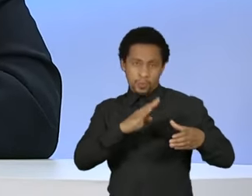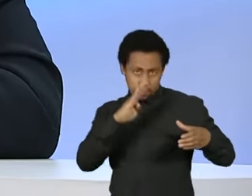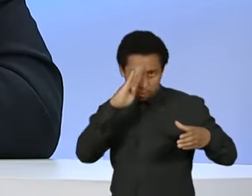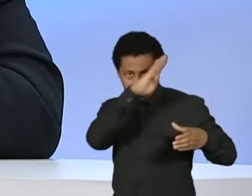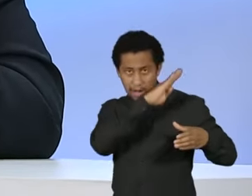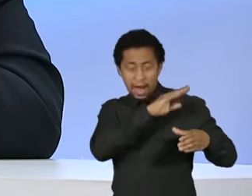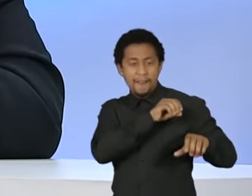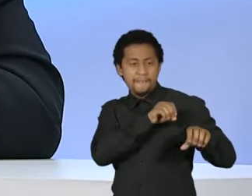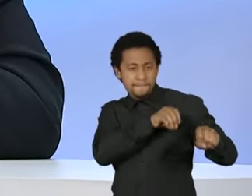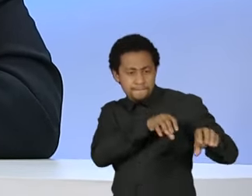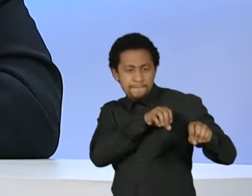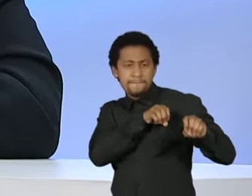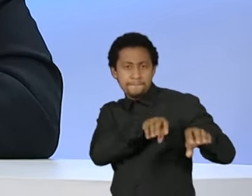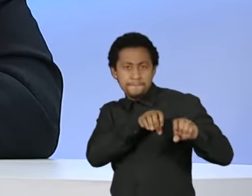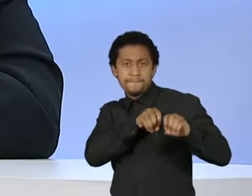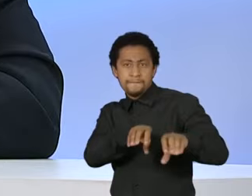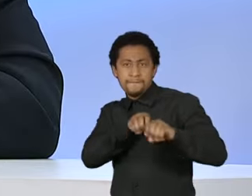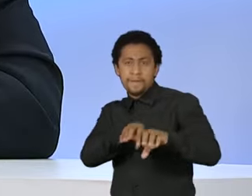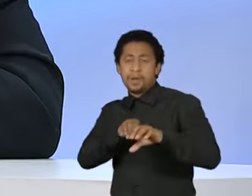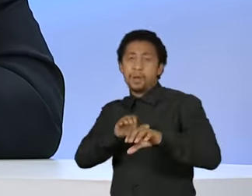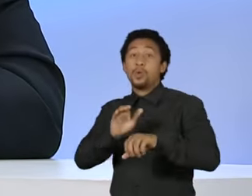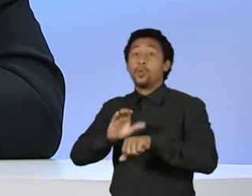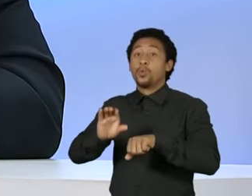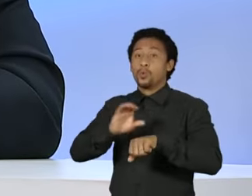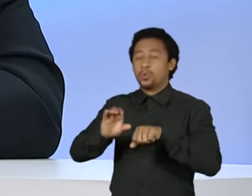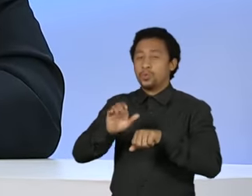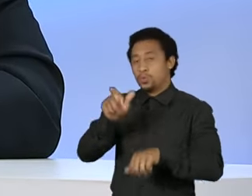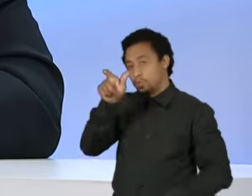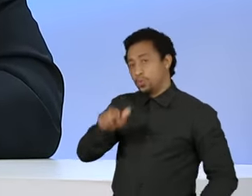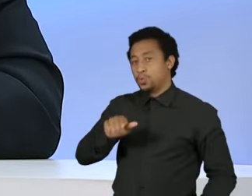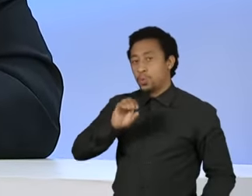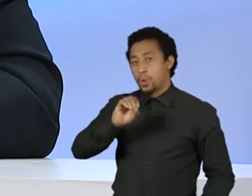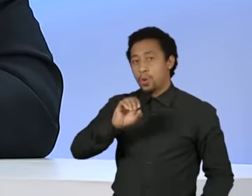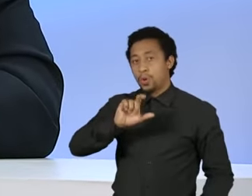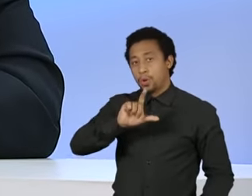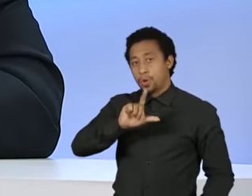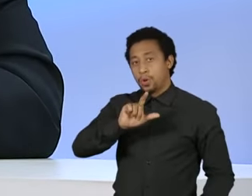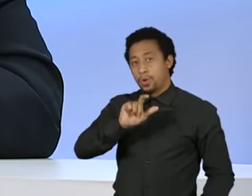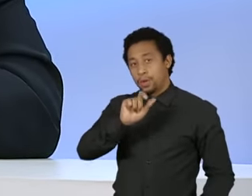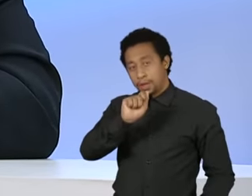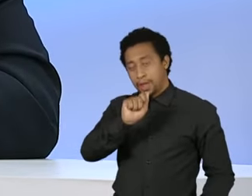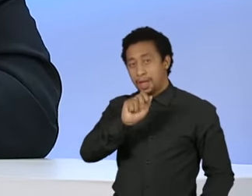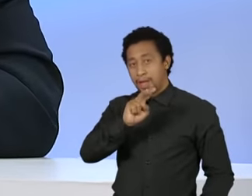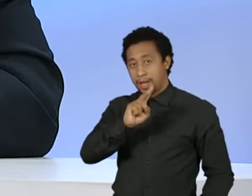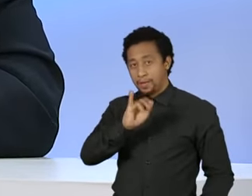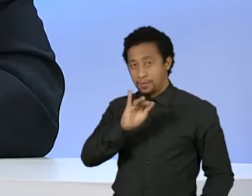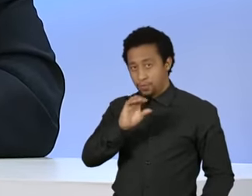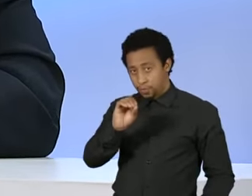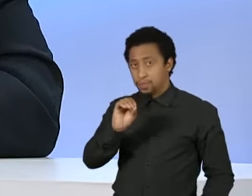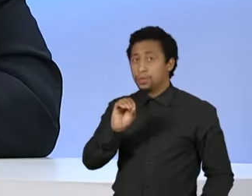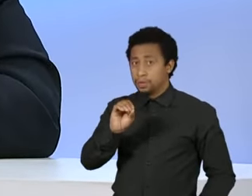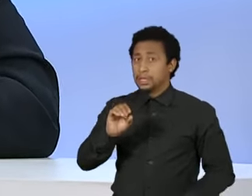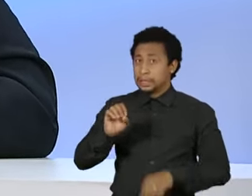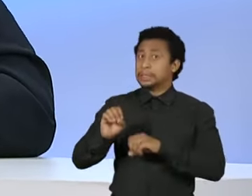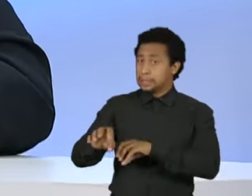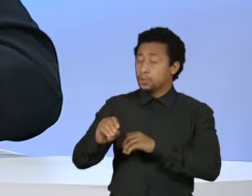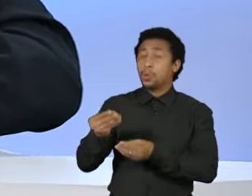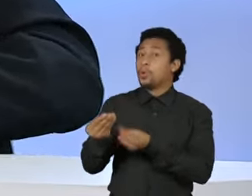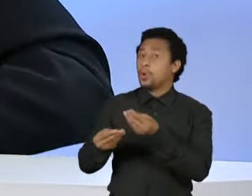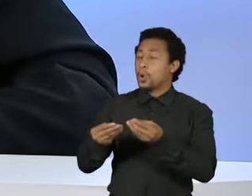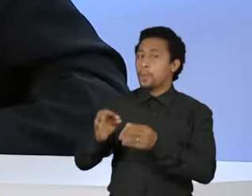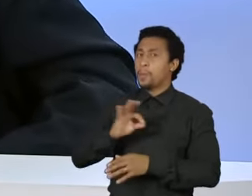Olavo de Carvalho e seus cursos e etc. O senhor, olhando em retrospectiva, enxerga já um embrião desse processo naquele motim de